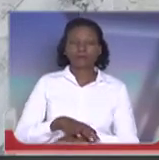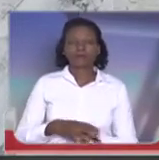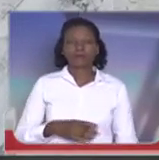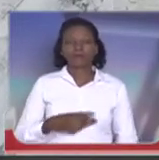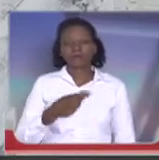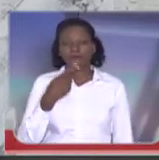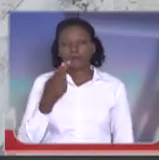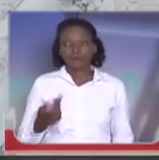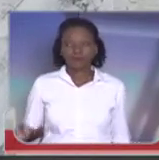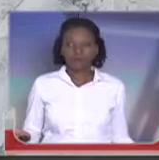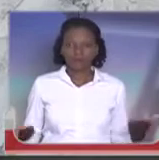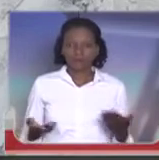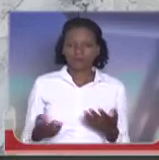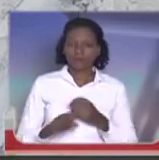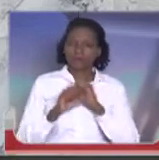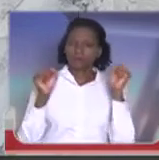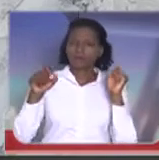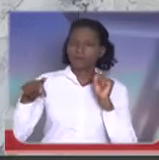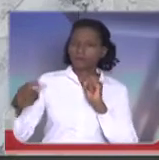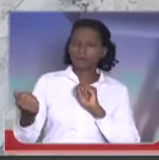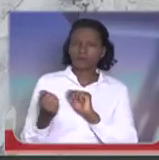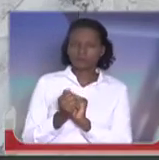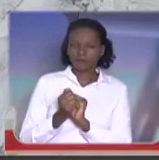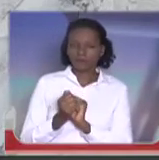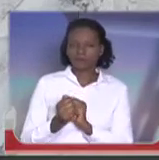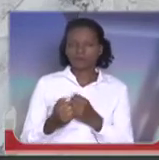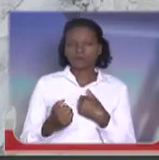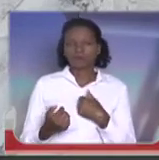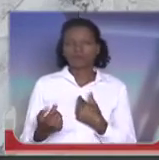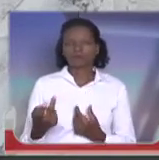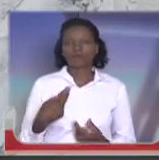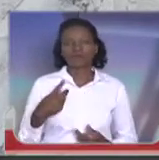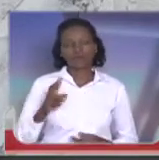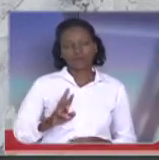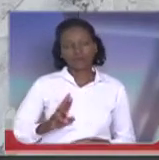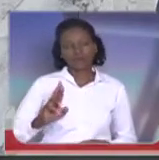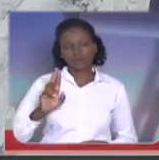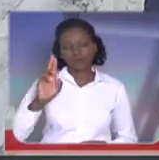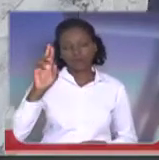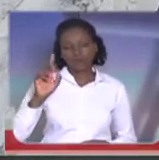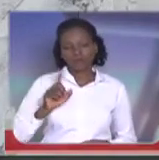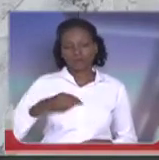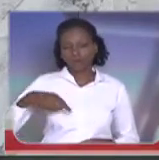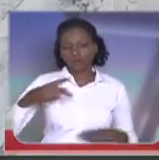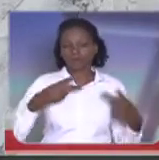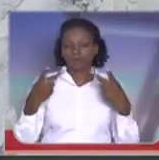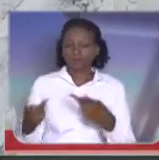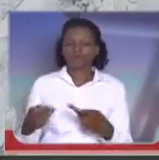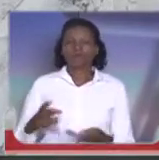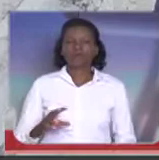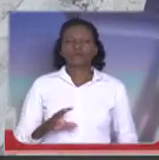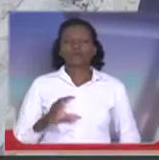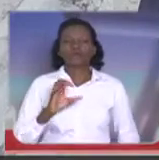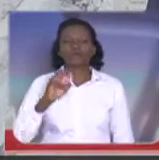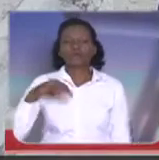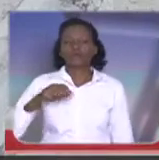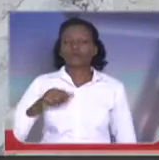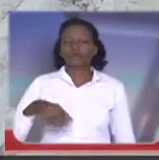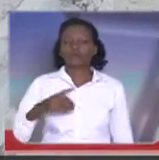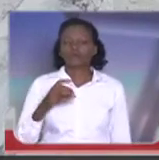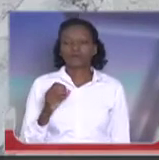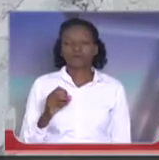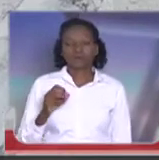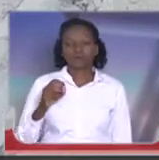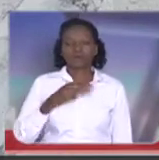hoje pela manhã, V. Exª esteve comigo, nós estivemos lá no Comando Militar Sudeste, onde fomos prestigiar a